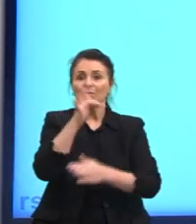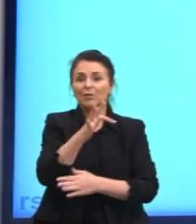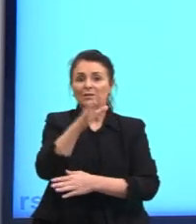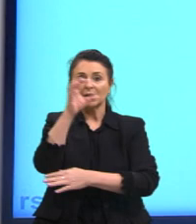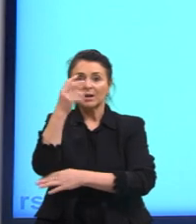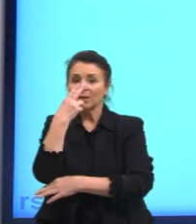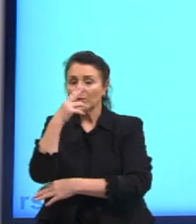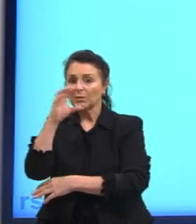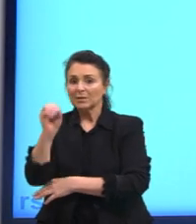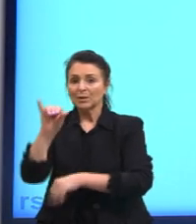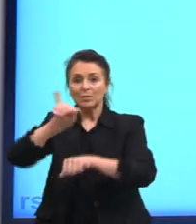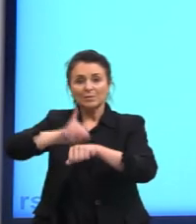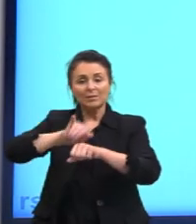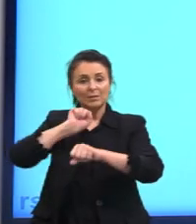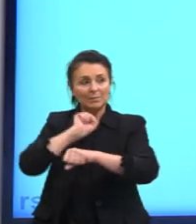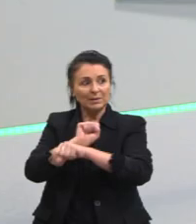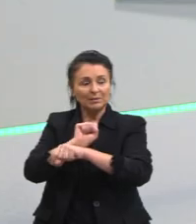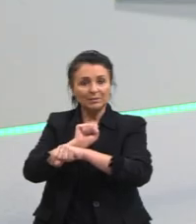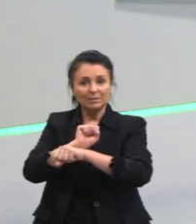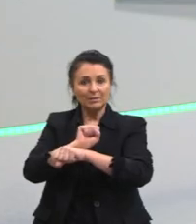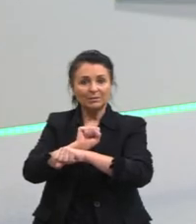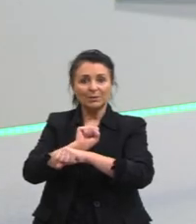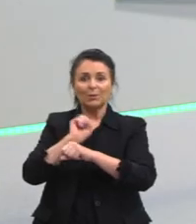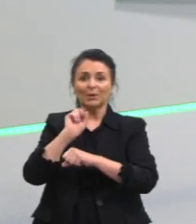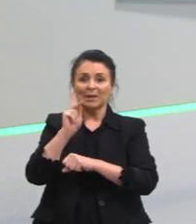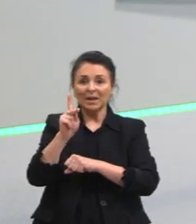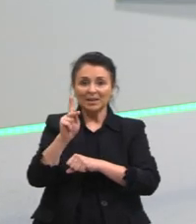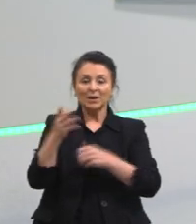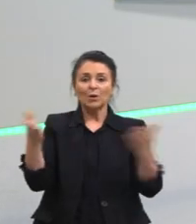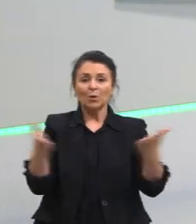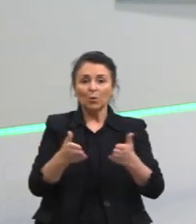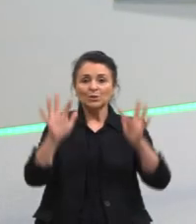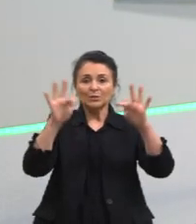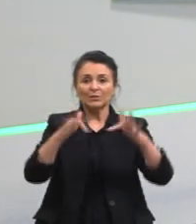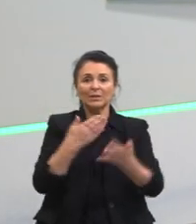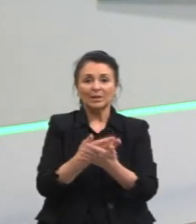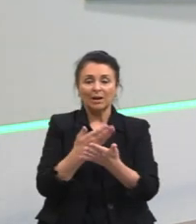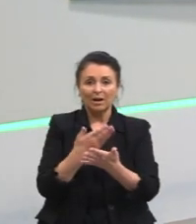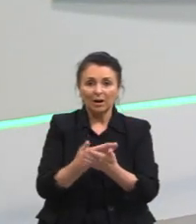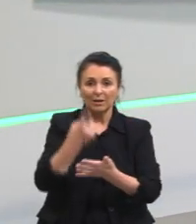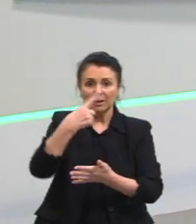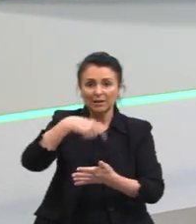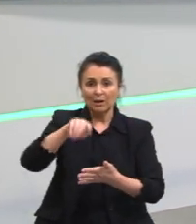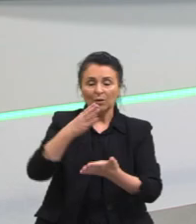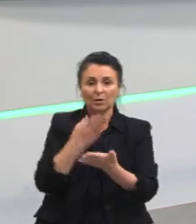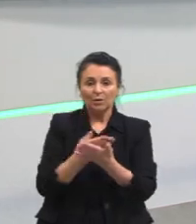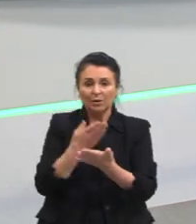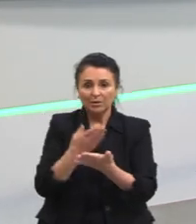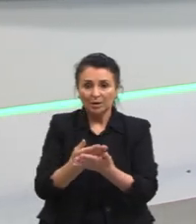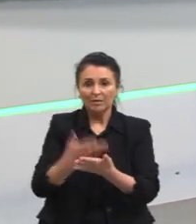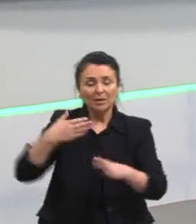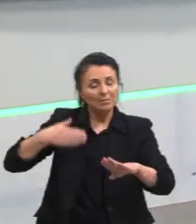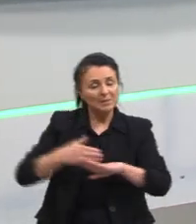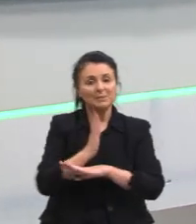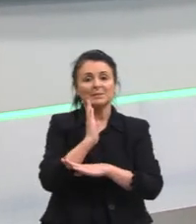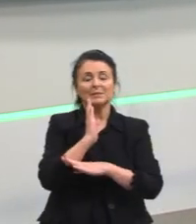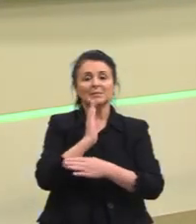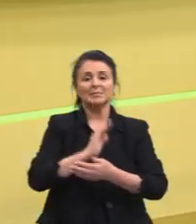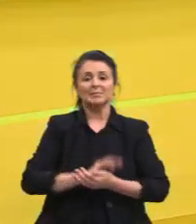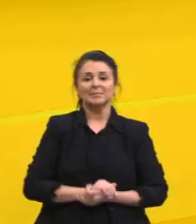objeto fica parado. Certo, pessoal? Hoje a gente fica por aqui. Espero vocês nas próximas aulas e partiu passar.